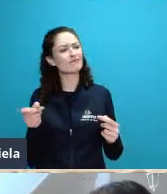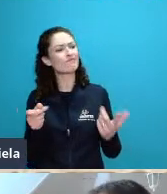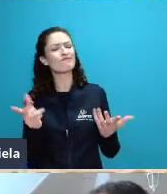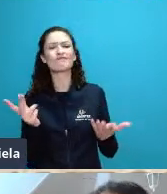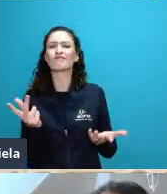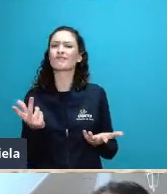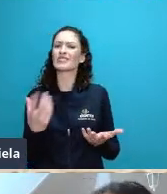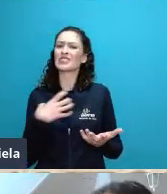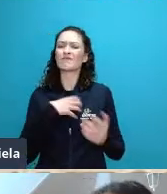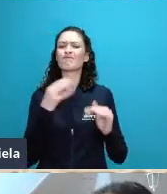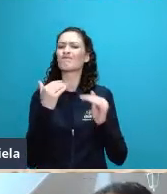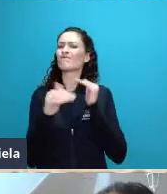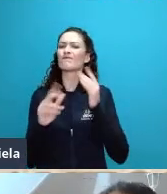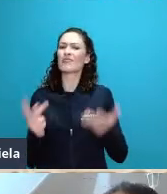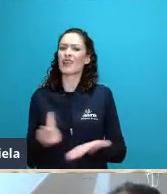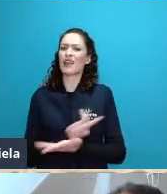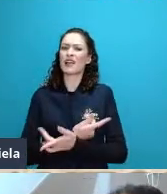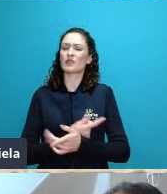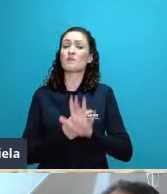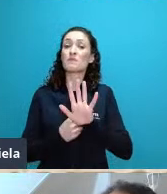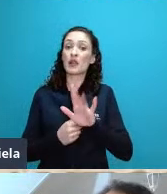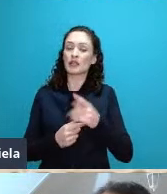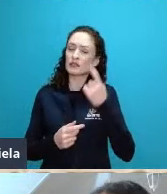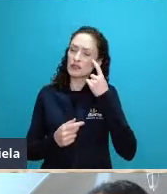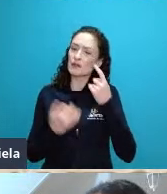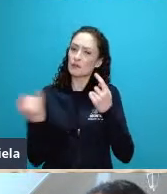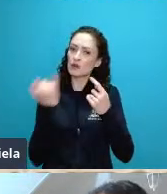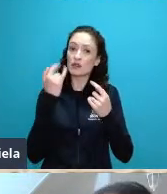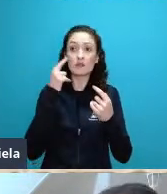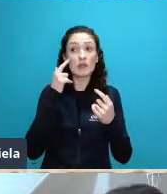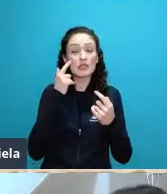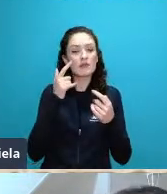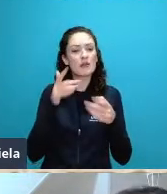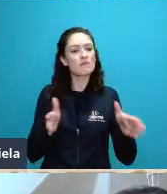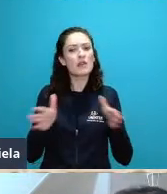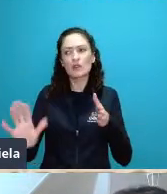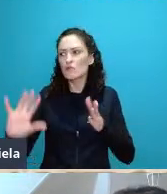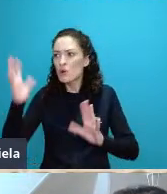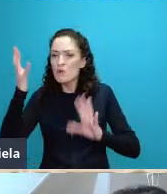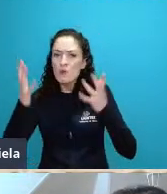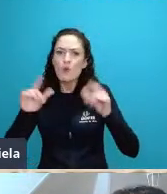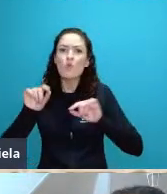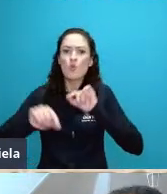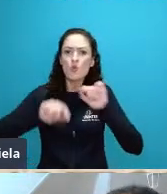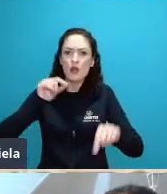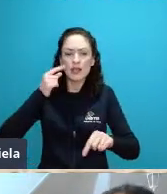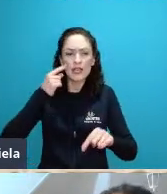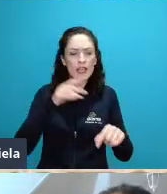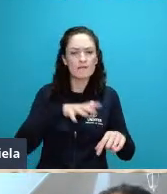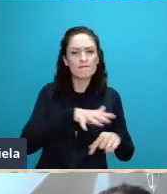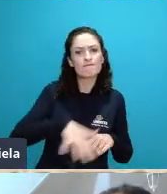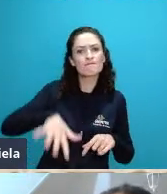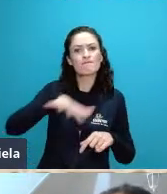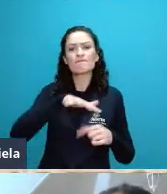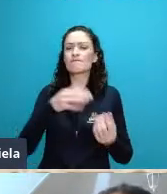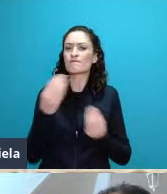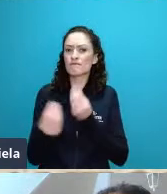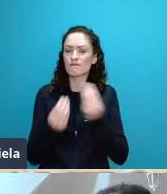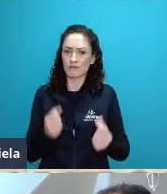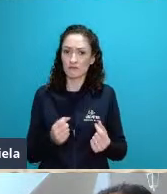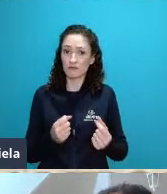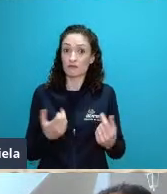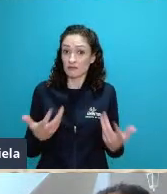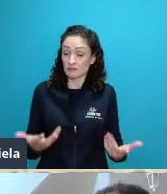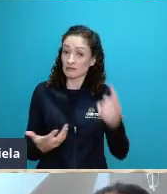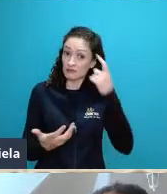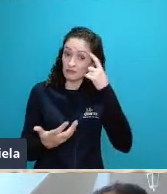entanto a gente sempre tem que fazer uma leitura do cenário que se tem nesse momento o momento de expansão da chamada nova